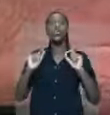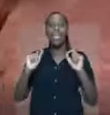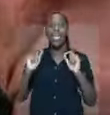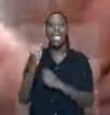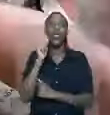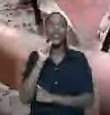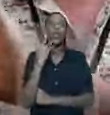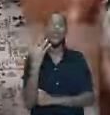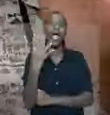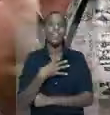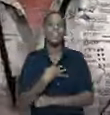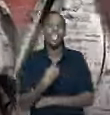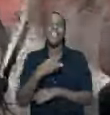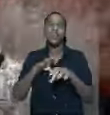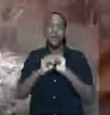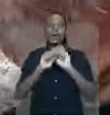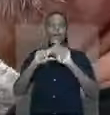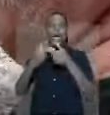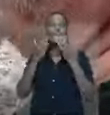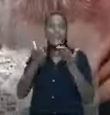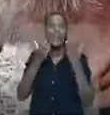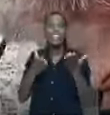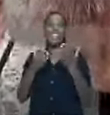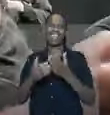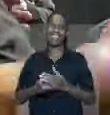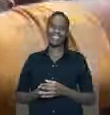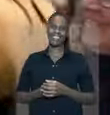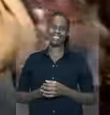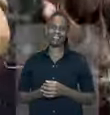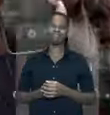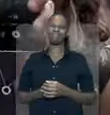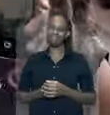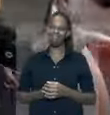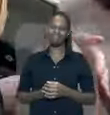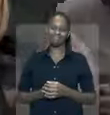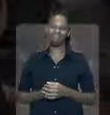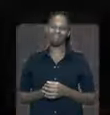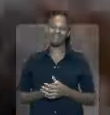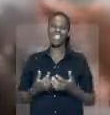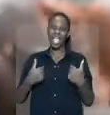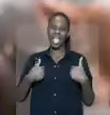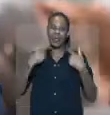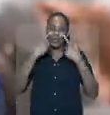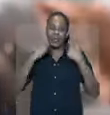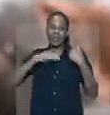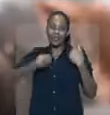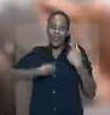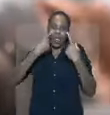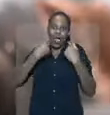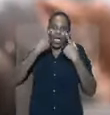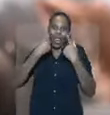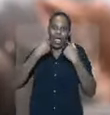hoje eu tenho quatro filhas formadas por causa de você. Isso me deixa, como eu sou